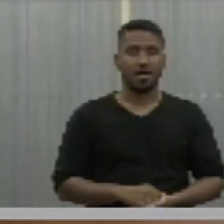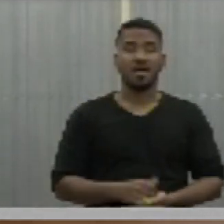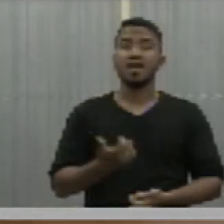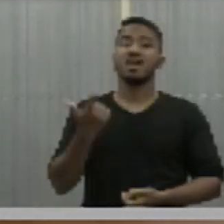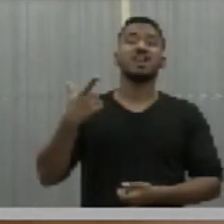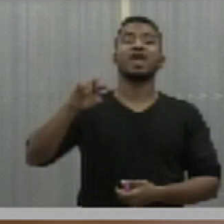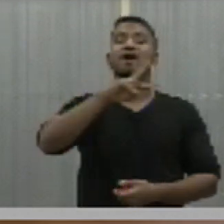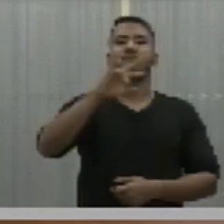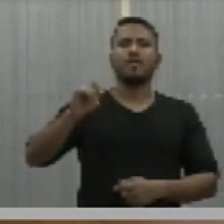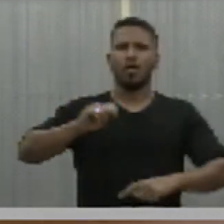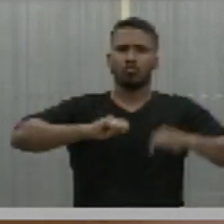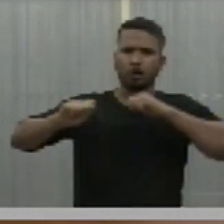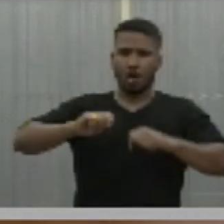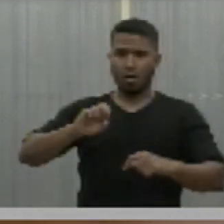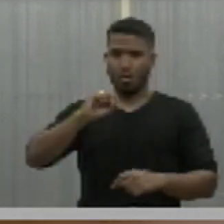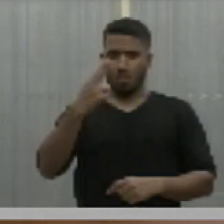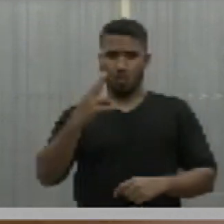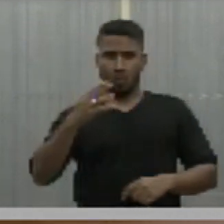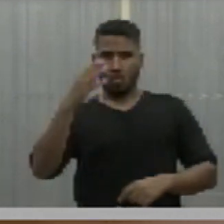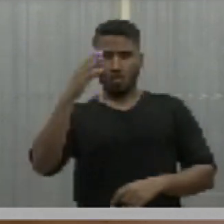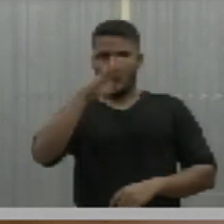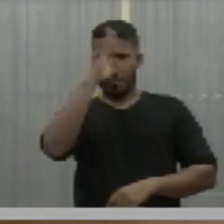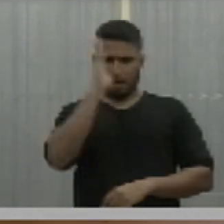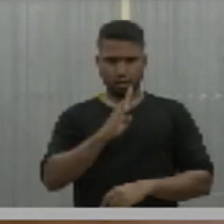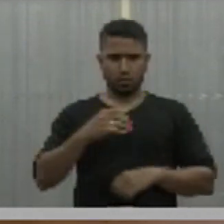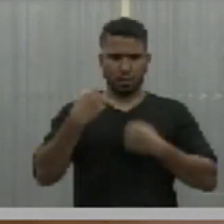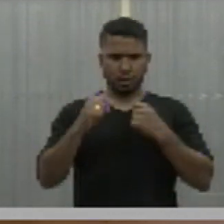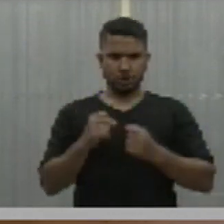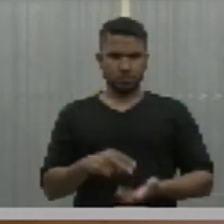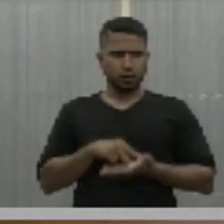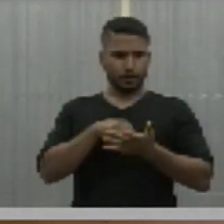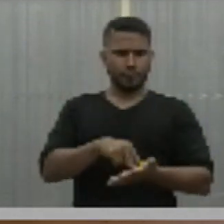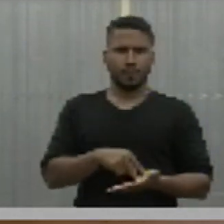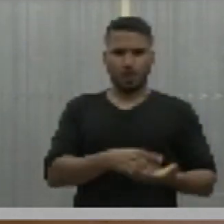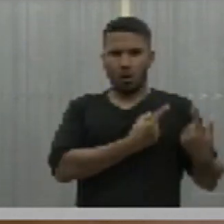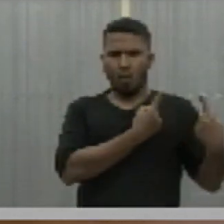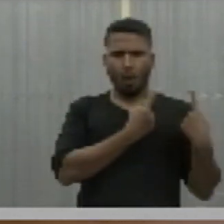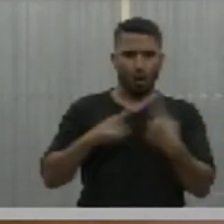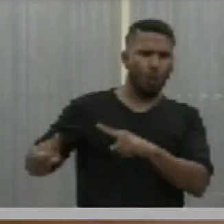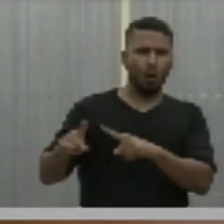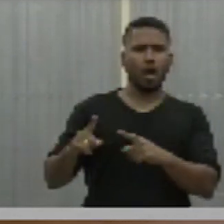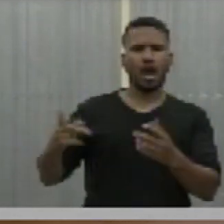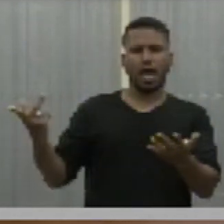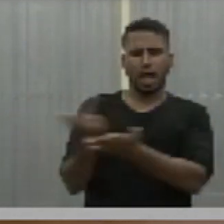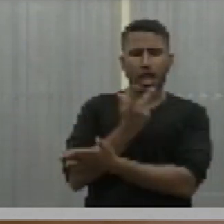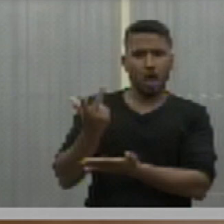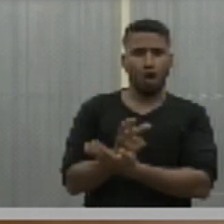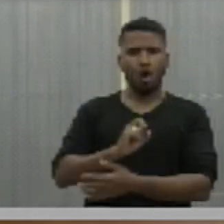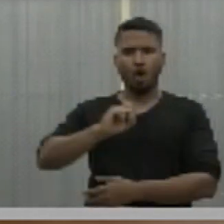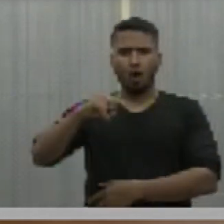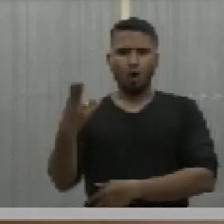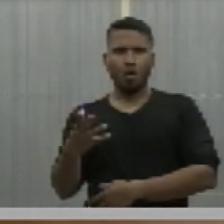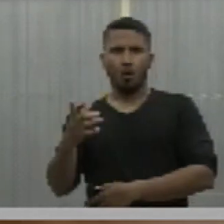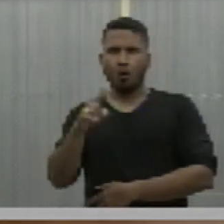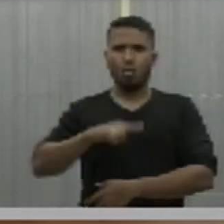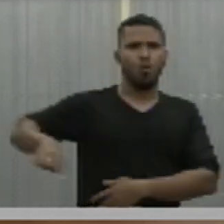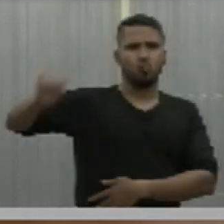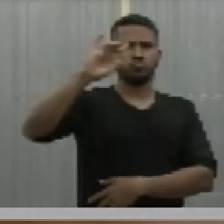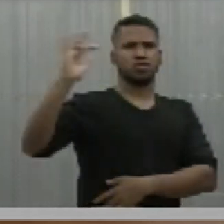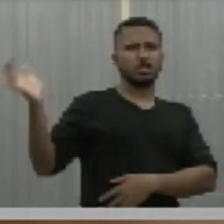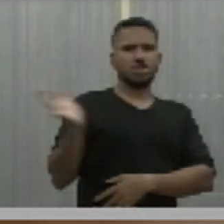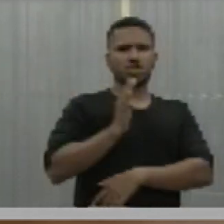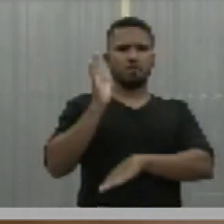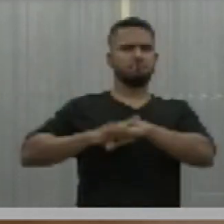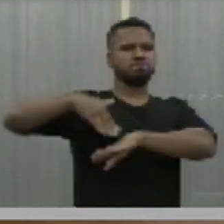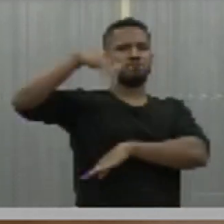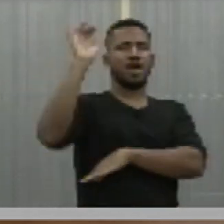limitar isso? Ou o nosso país toma uma posição contra esse tipo de atitude, ou os ricos vão ficar mais ricos e